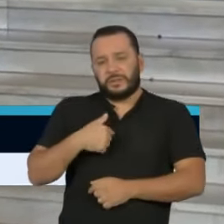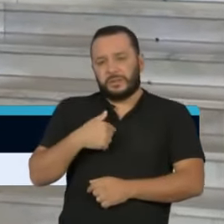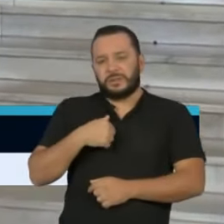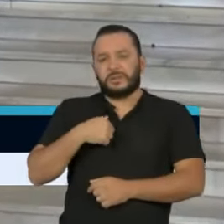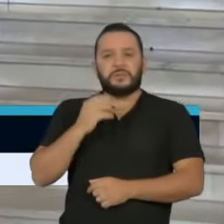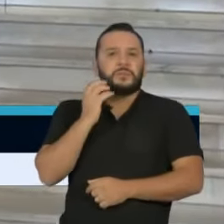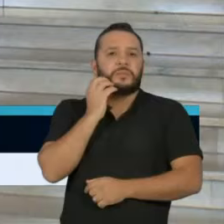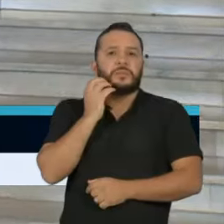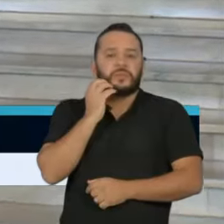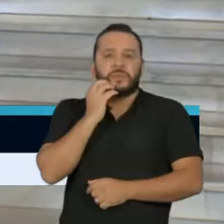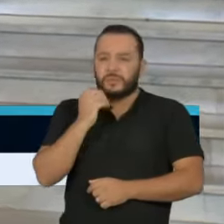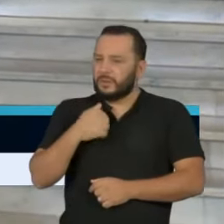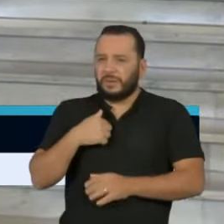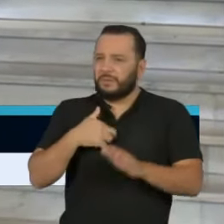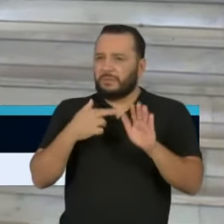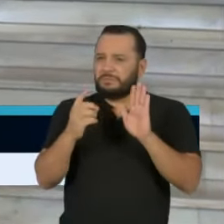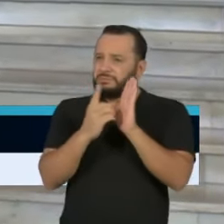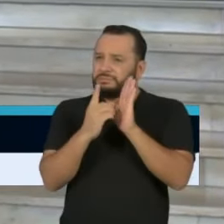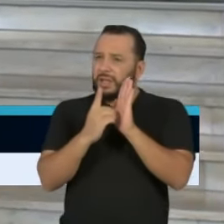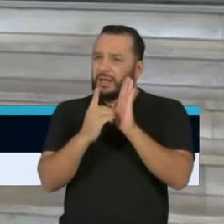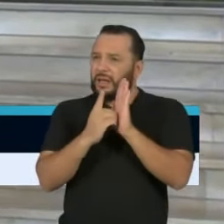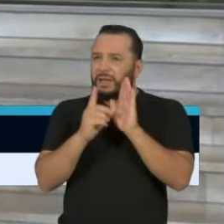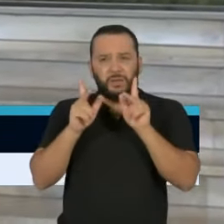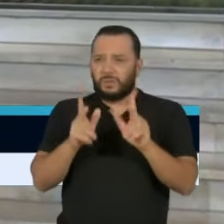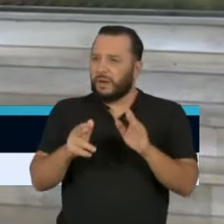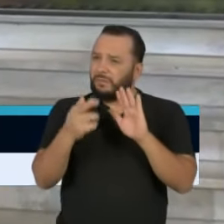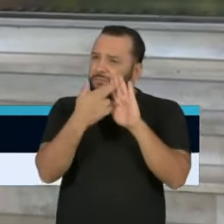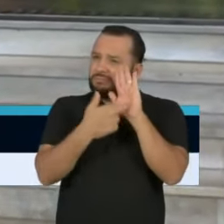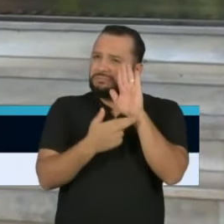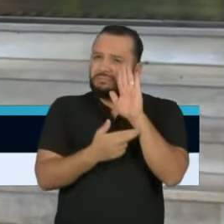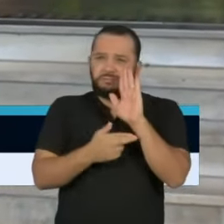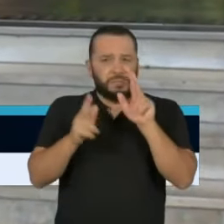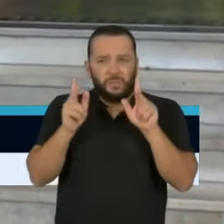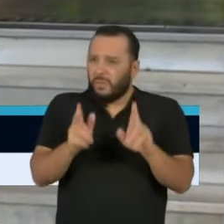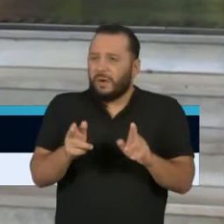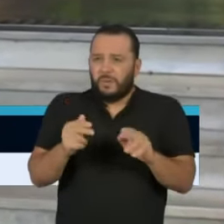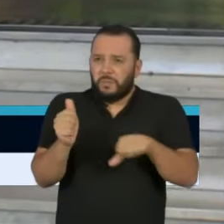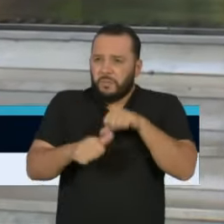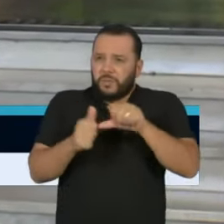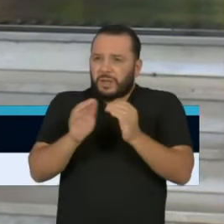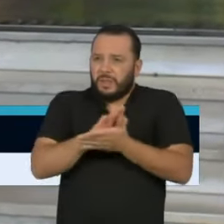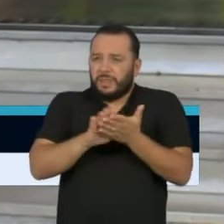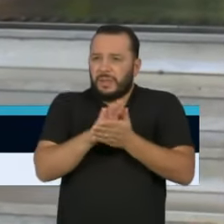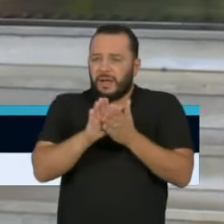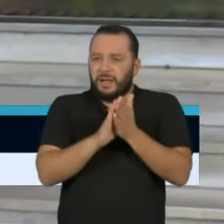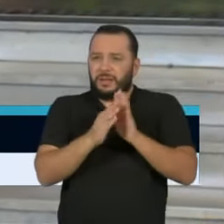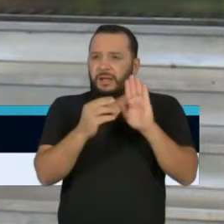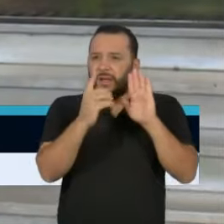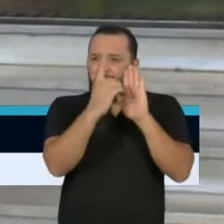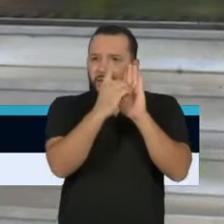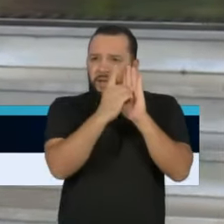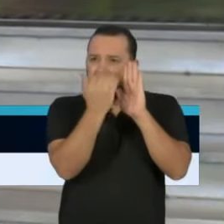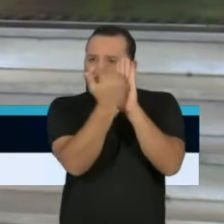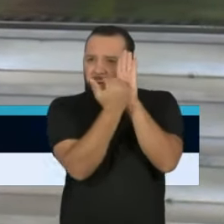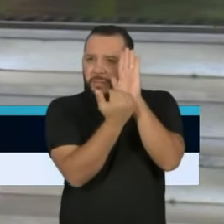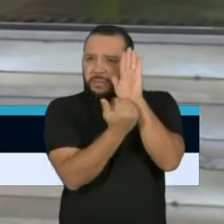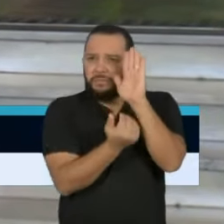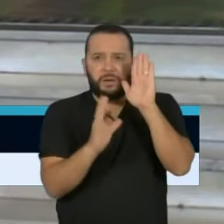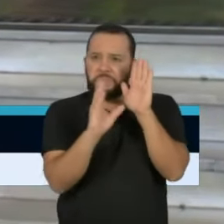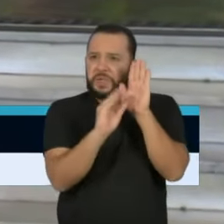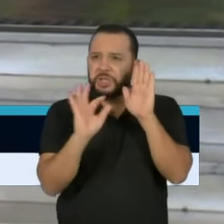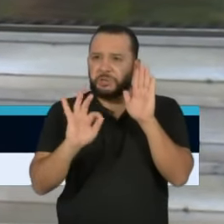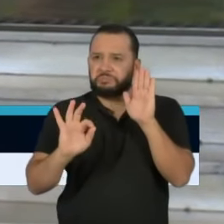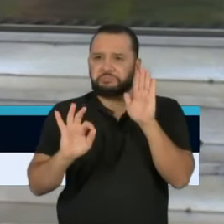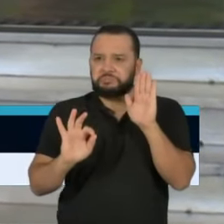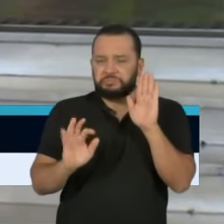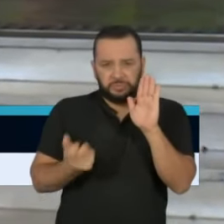prefeito Bruno Covas. Não, o decreto será o mesmo decreto que foi feito para a primeira quarentena, portanto, com a